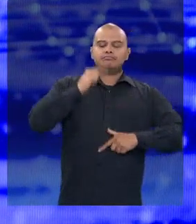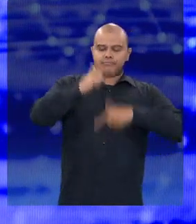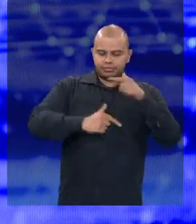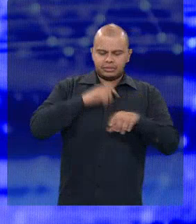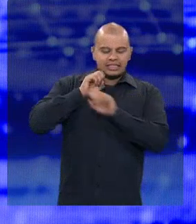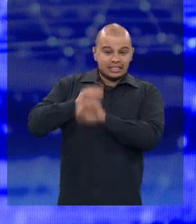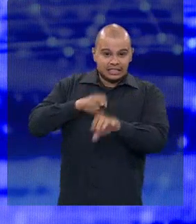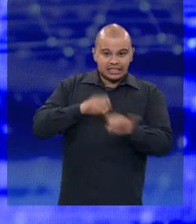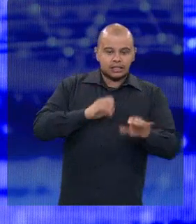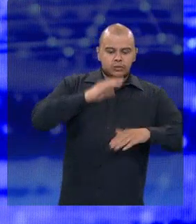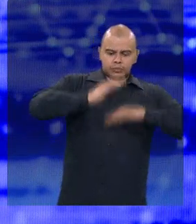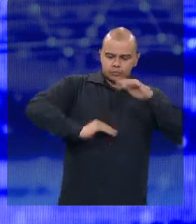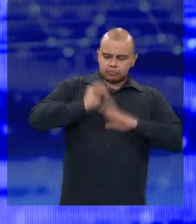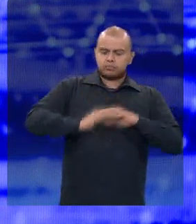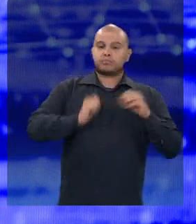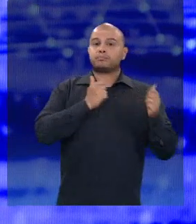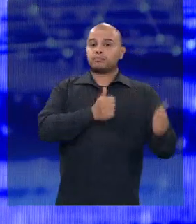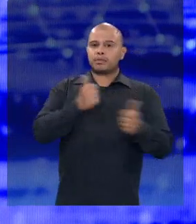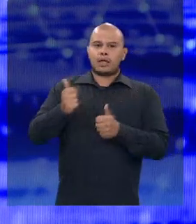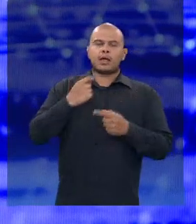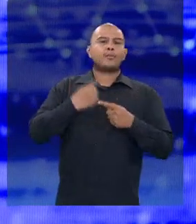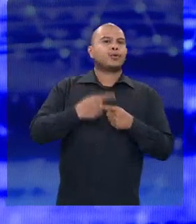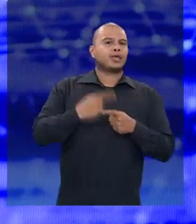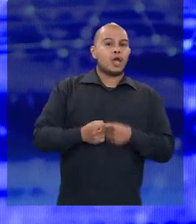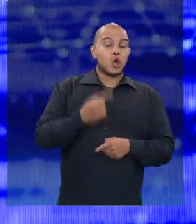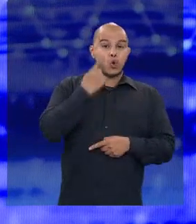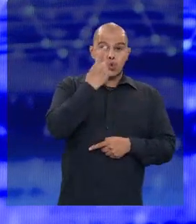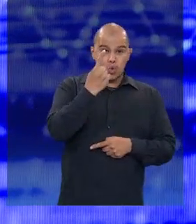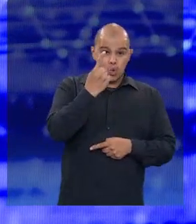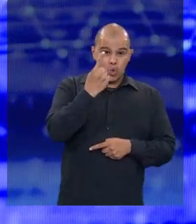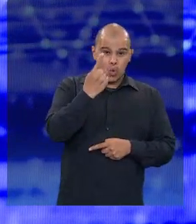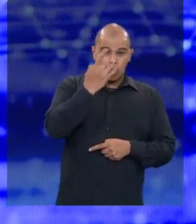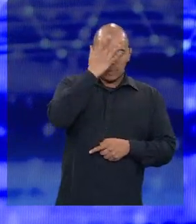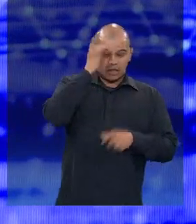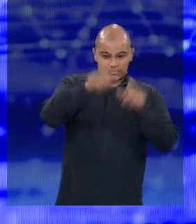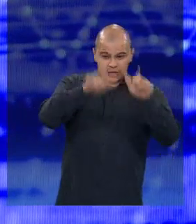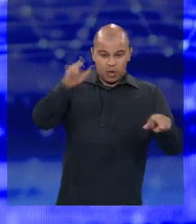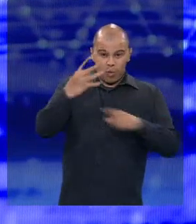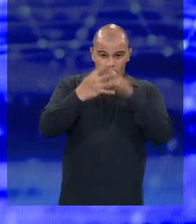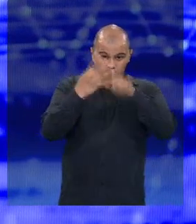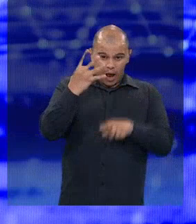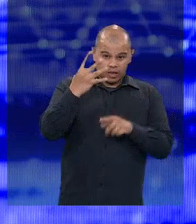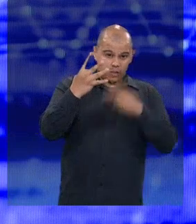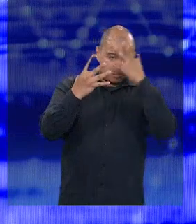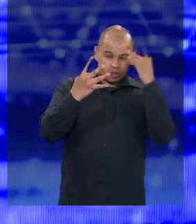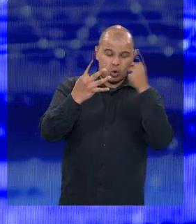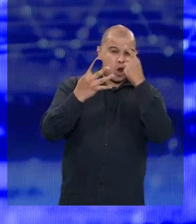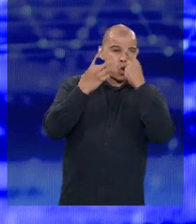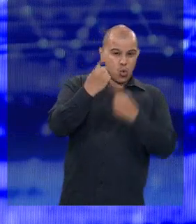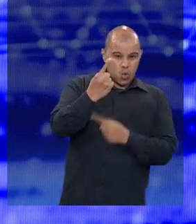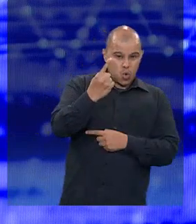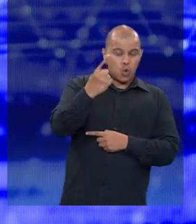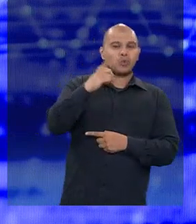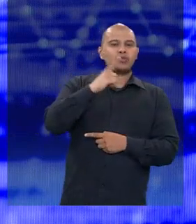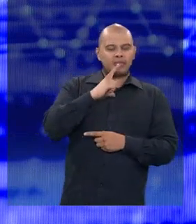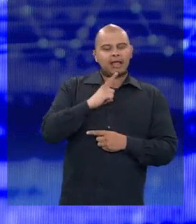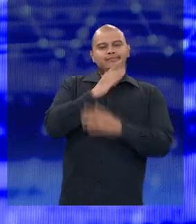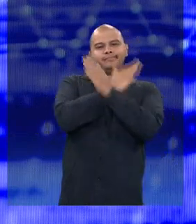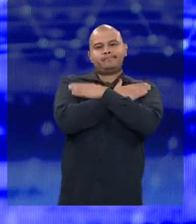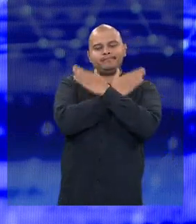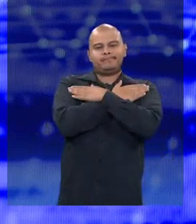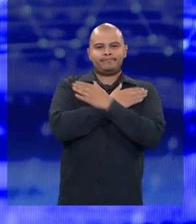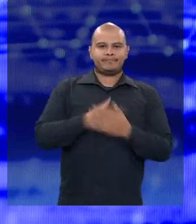capacitação, porque, gente, um em cada quatro jovens do terceirão desempregado.